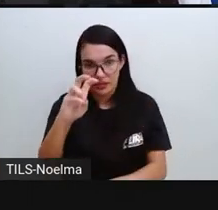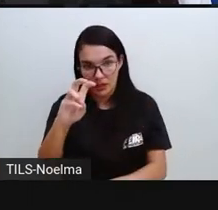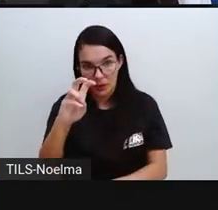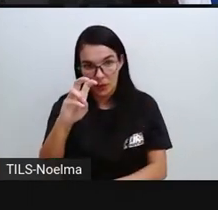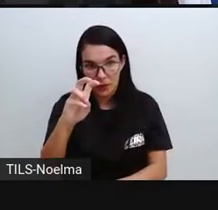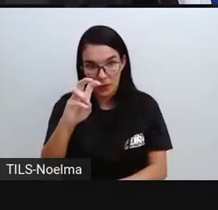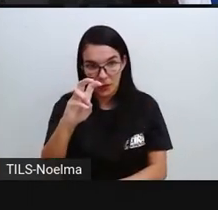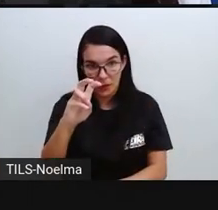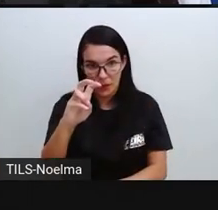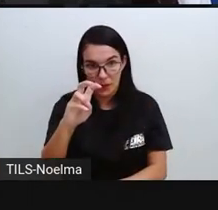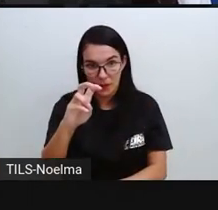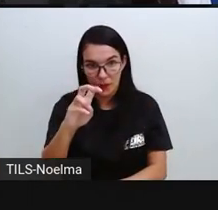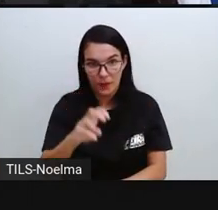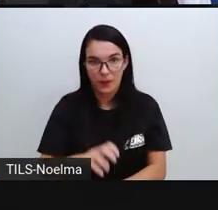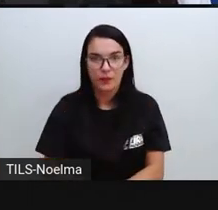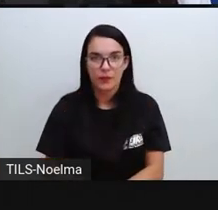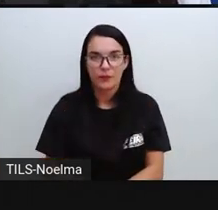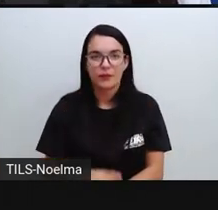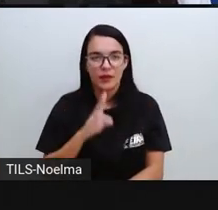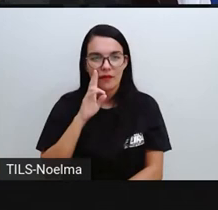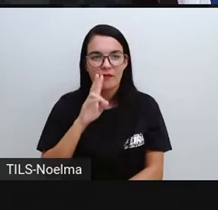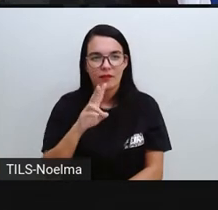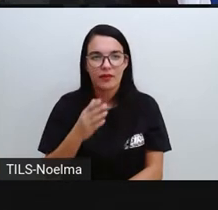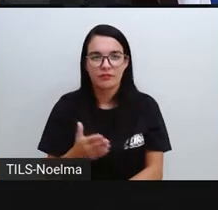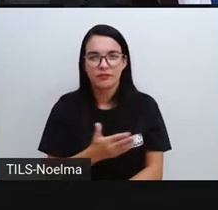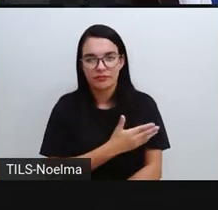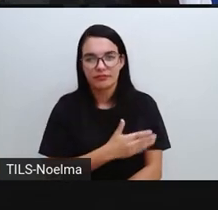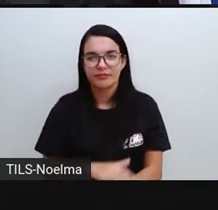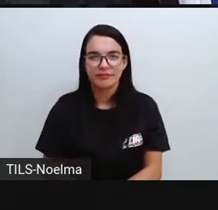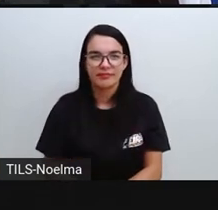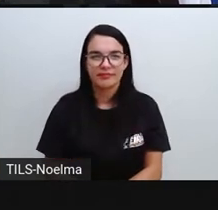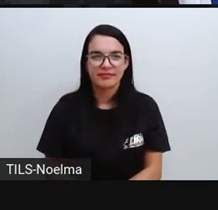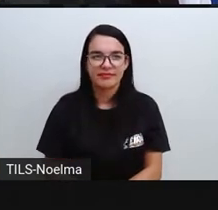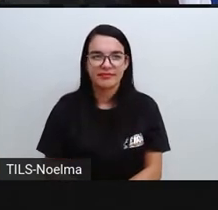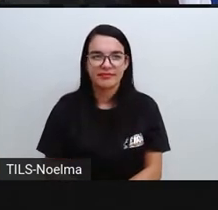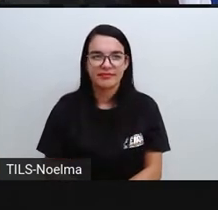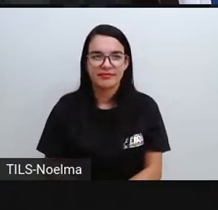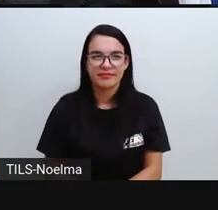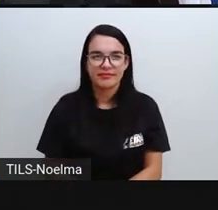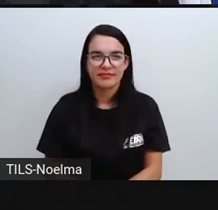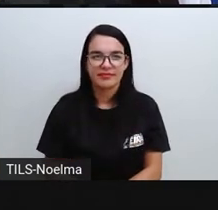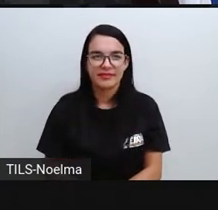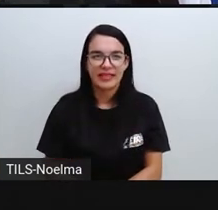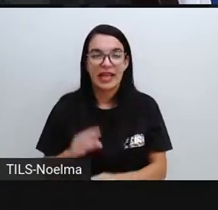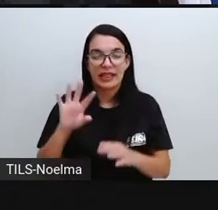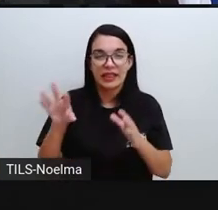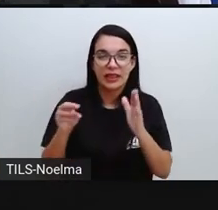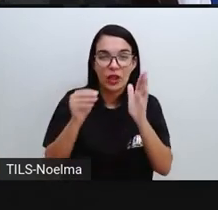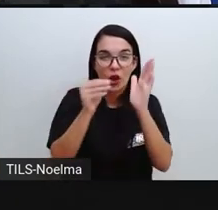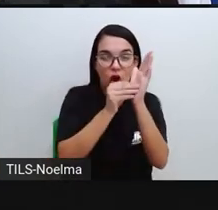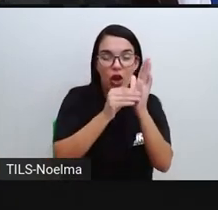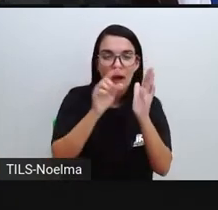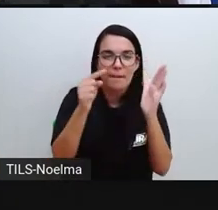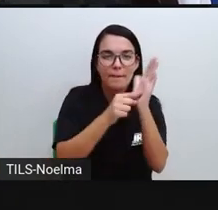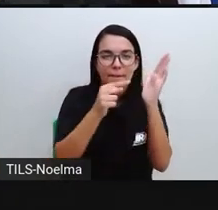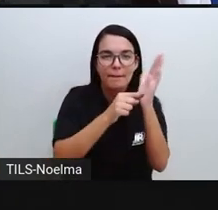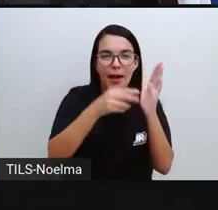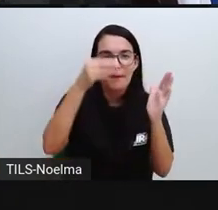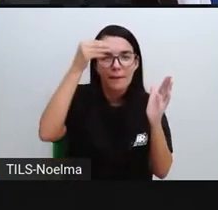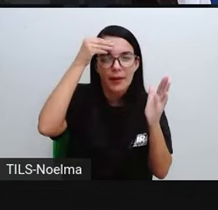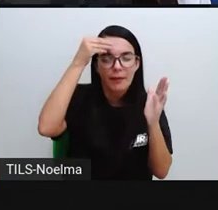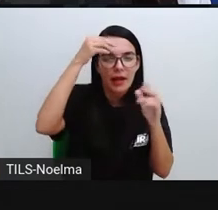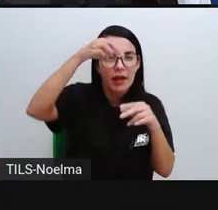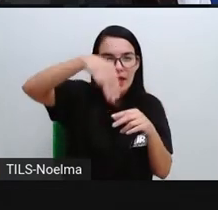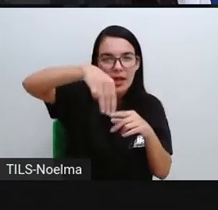Ó, 91 vezes 5. Façam aí. E aí vocês vão colocar a tecla de memória lá, M+, certo?